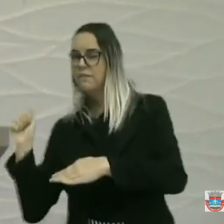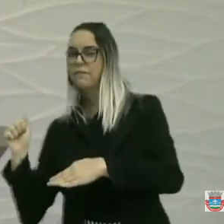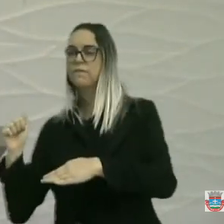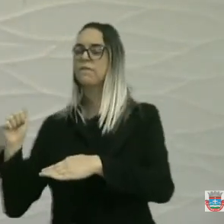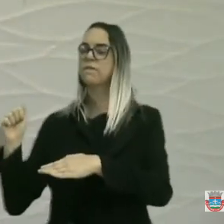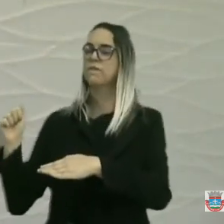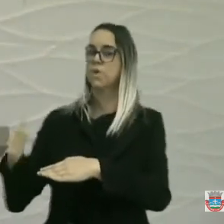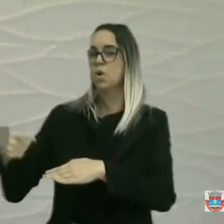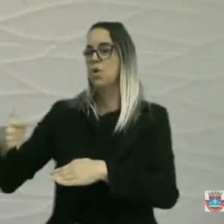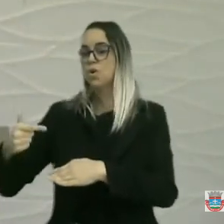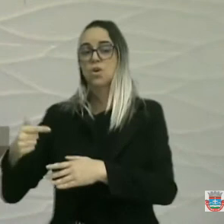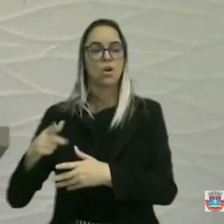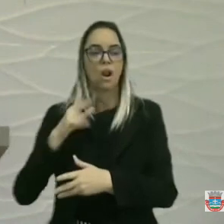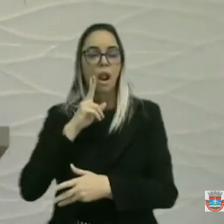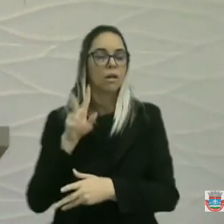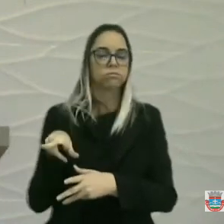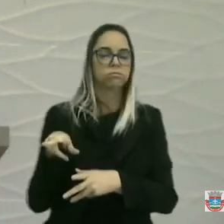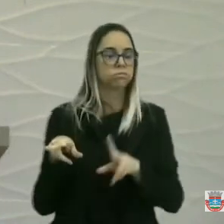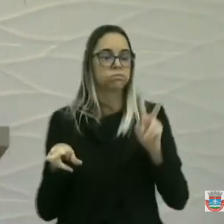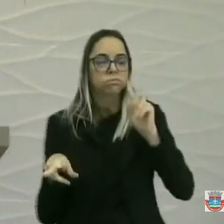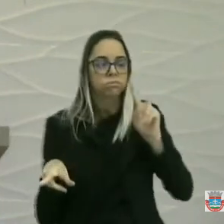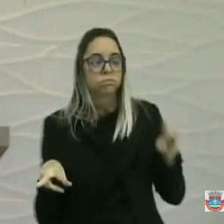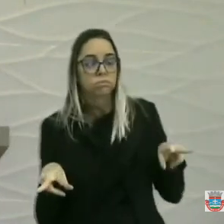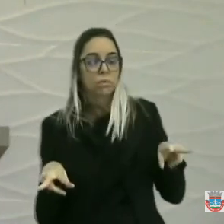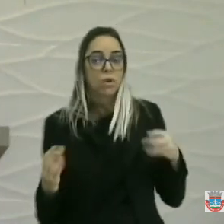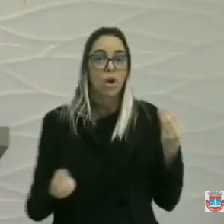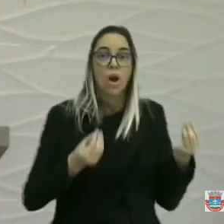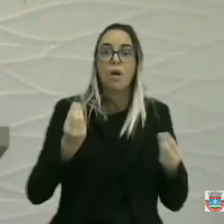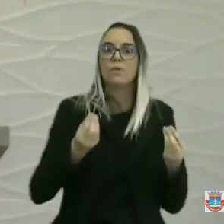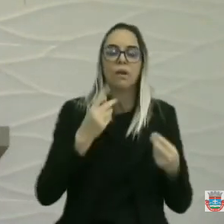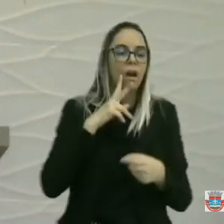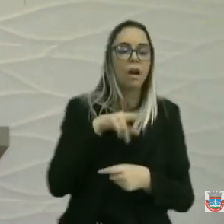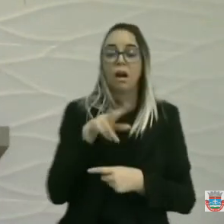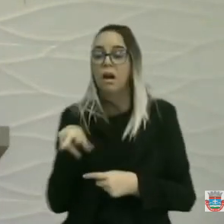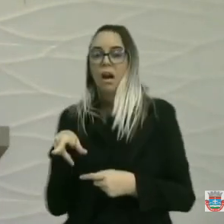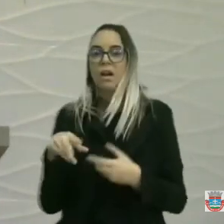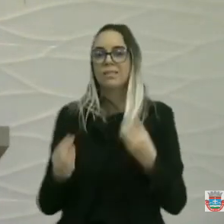está? Como está? A mudança que pediram para São Bento?